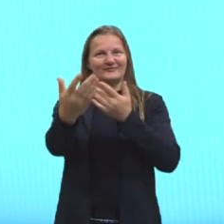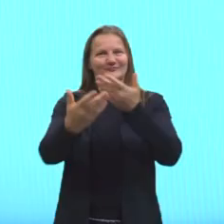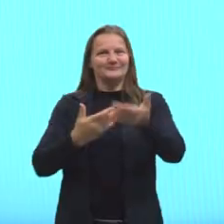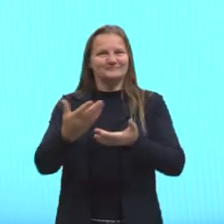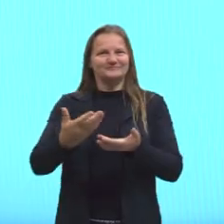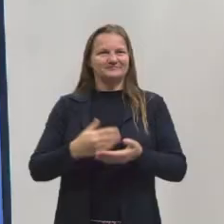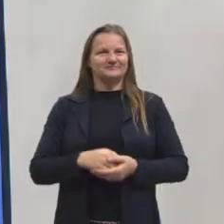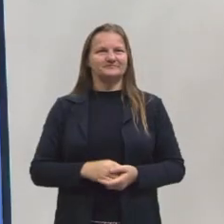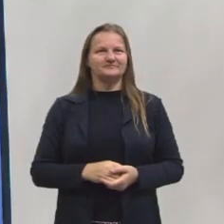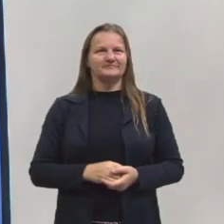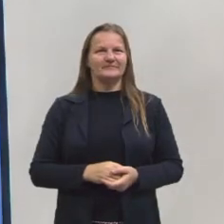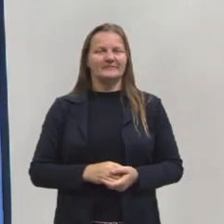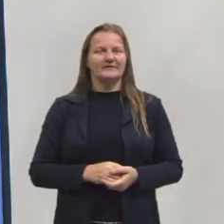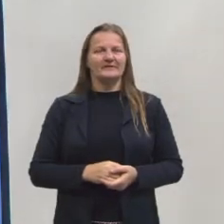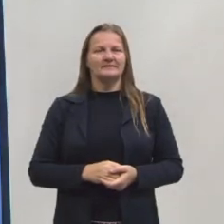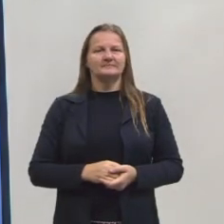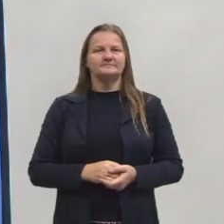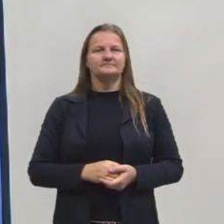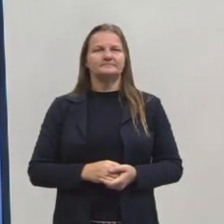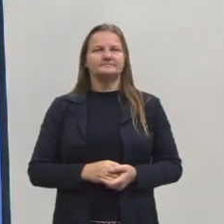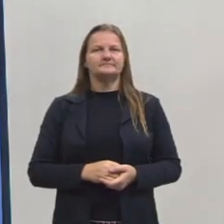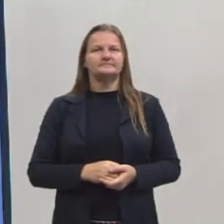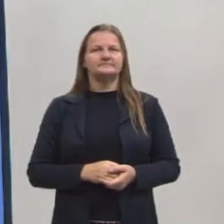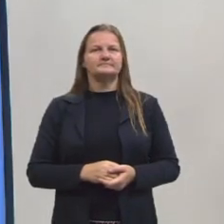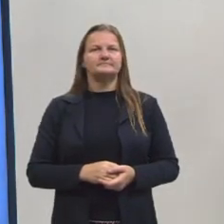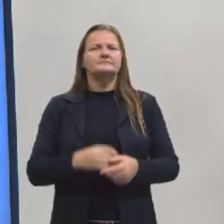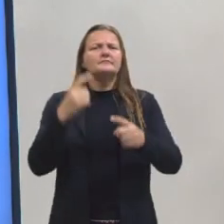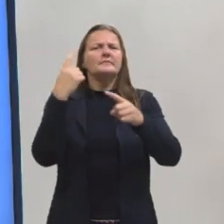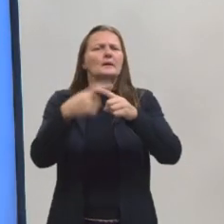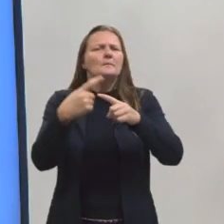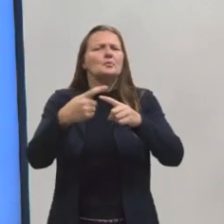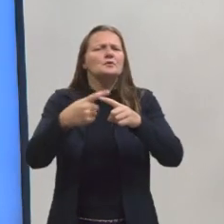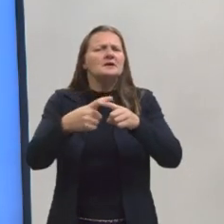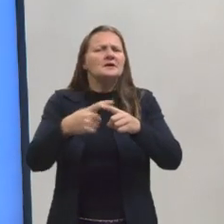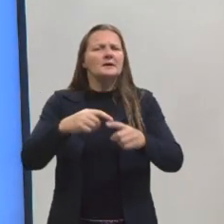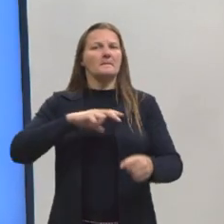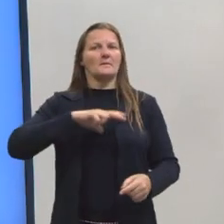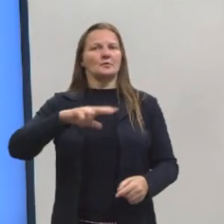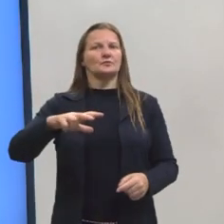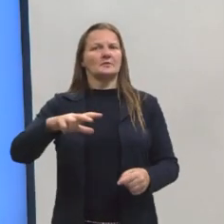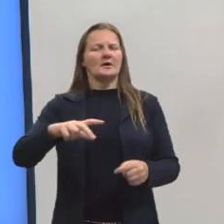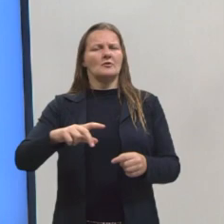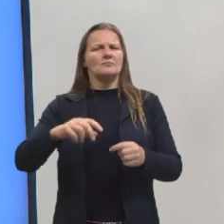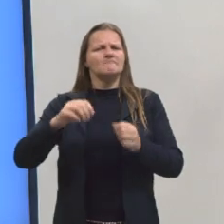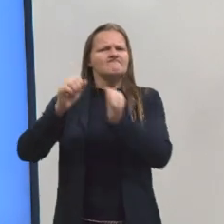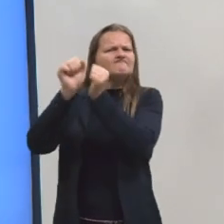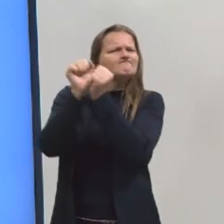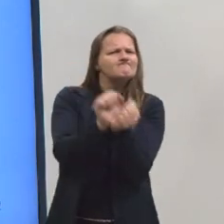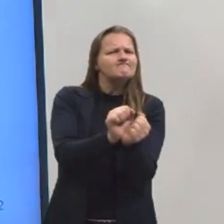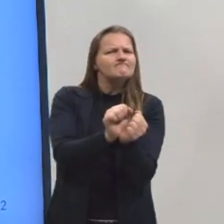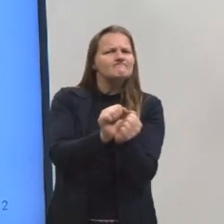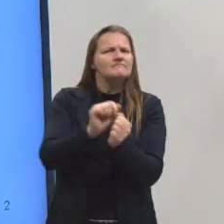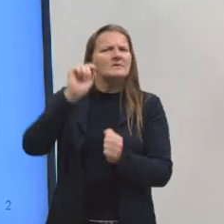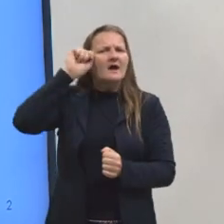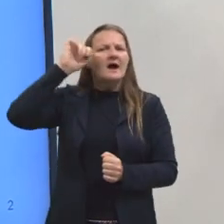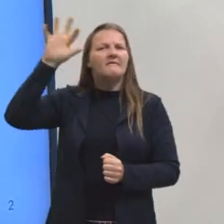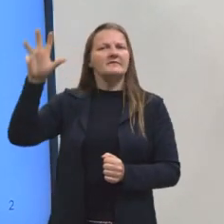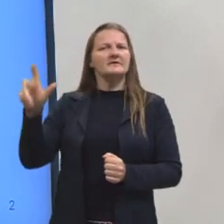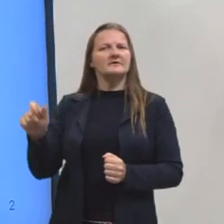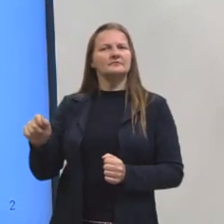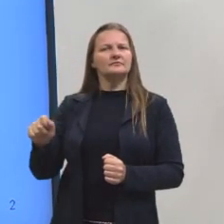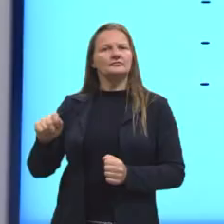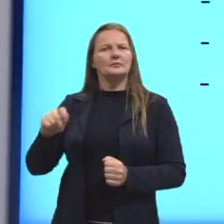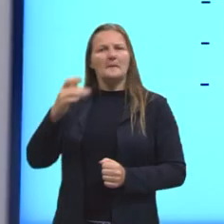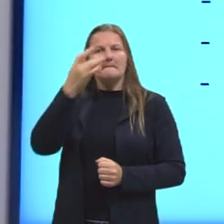vocês. Vamos para a nossa situação problema. Por que Portugal escravizou africanos e seus descendentes? A gente está falando aqui